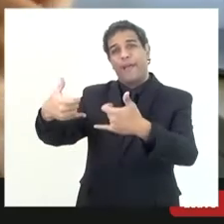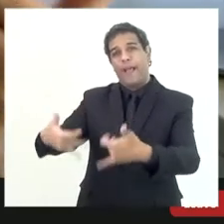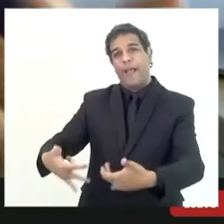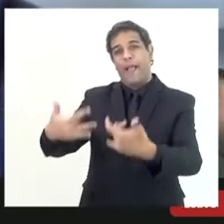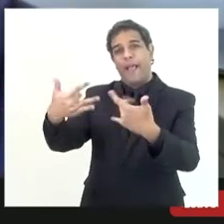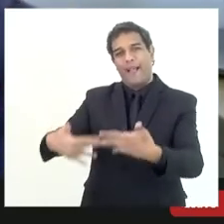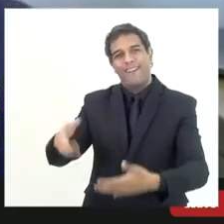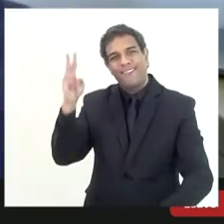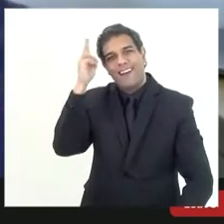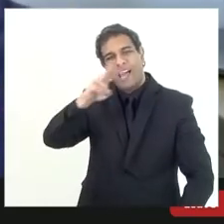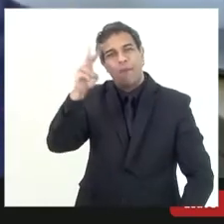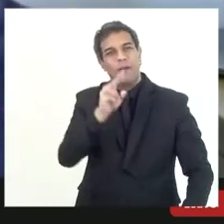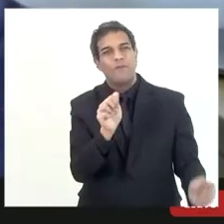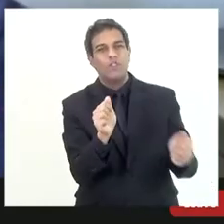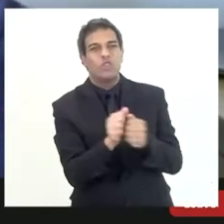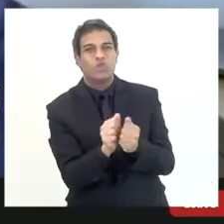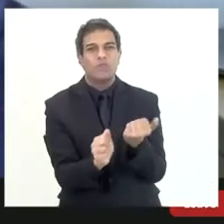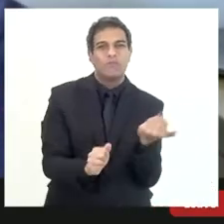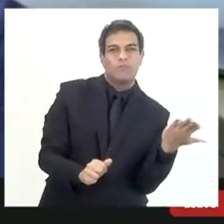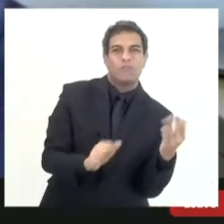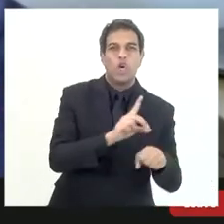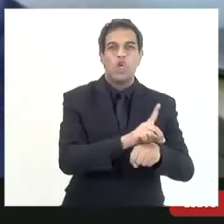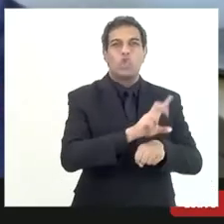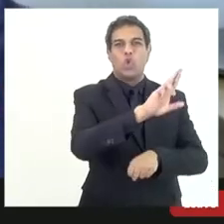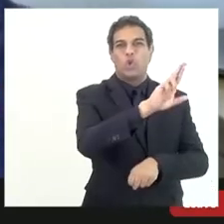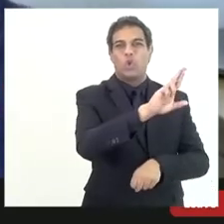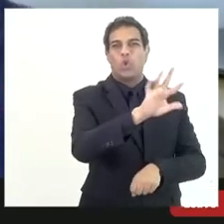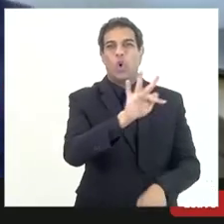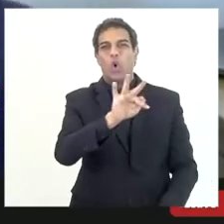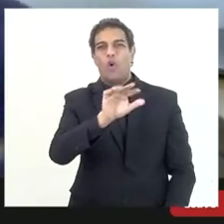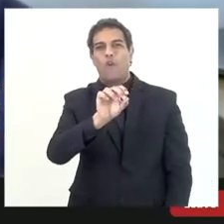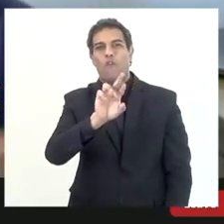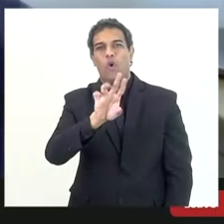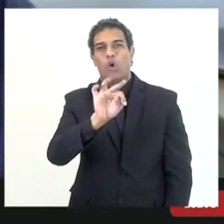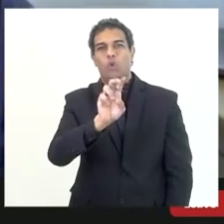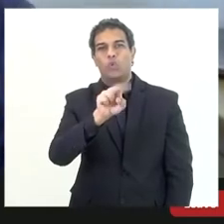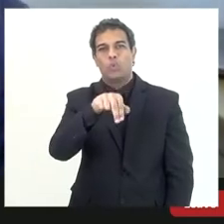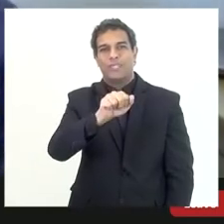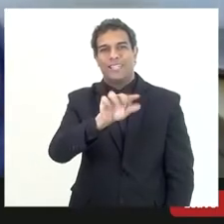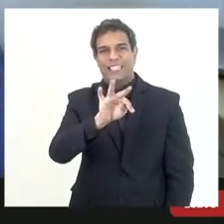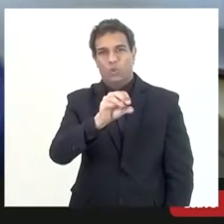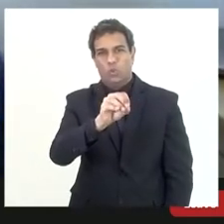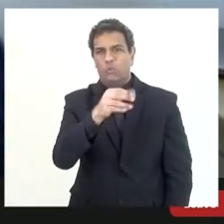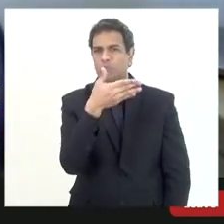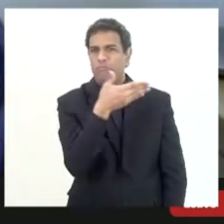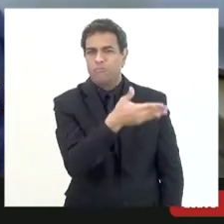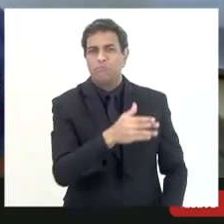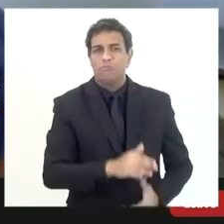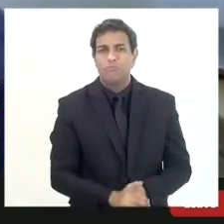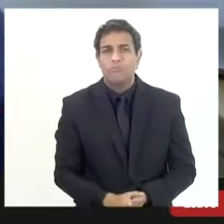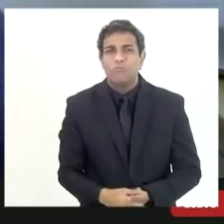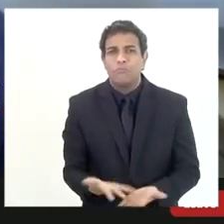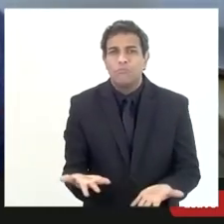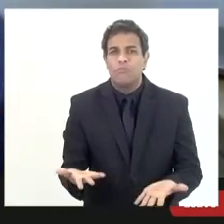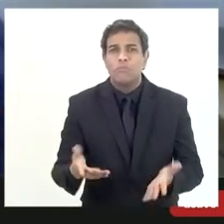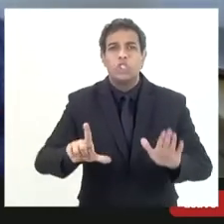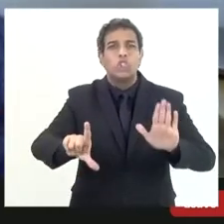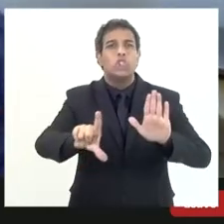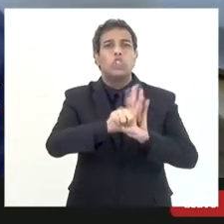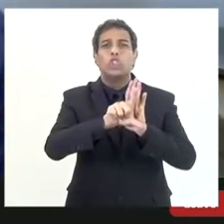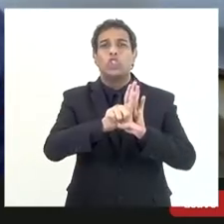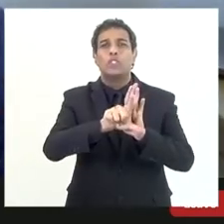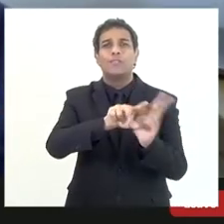Fortunato da necessidade de existir uma legislação de